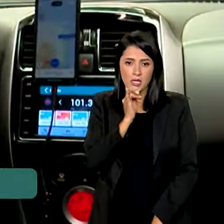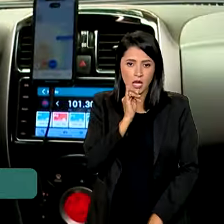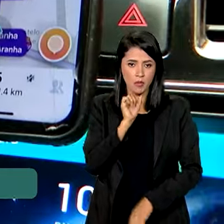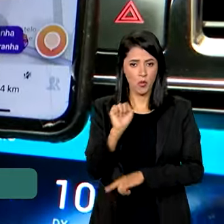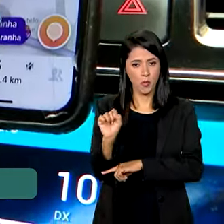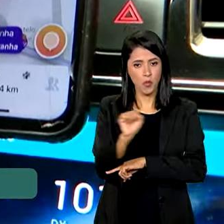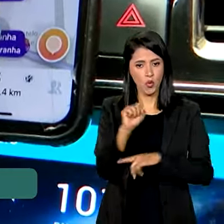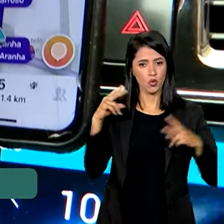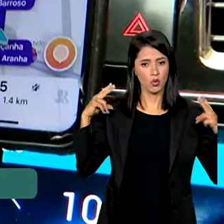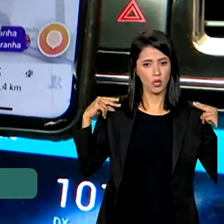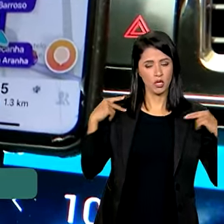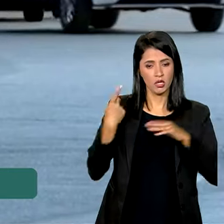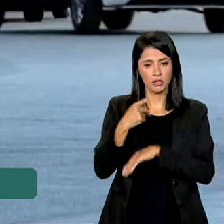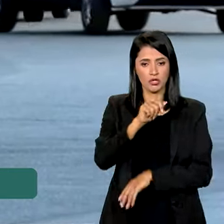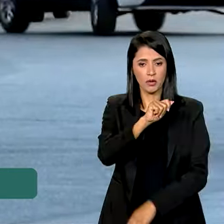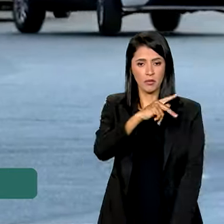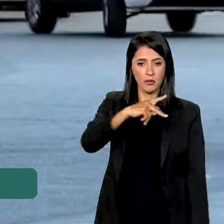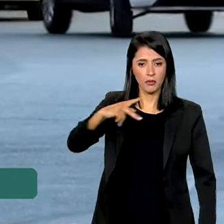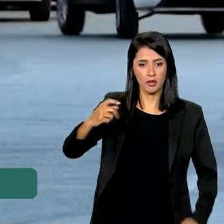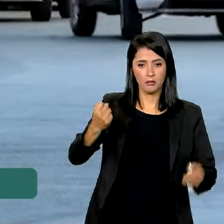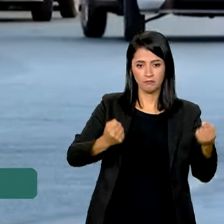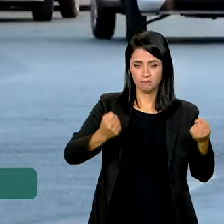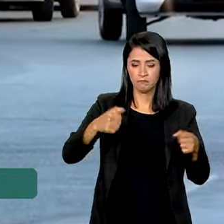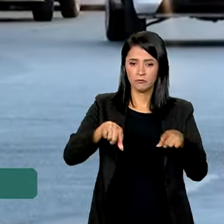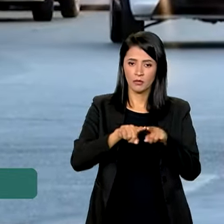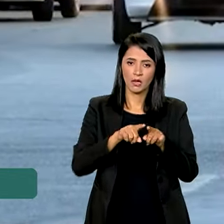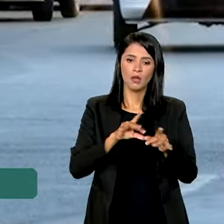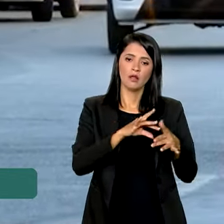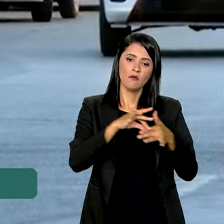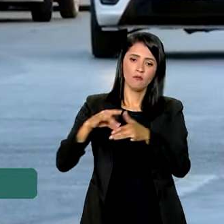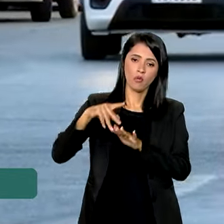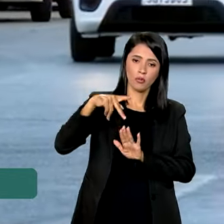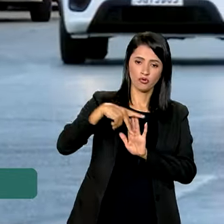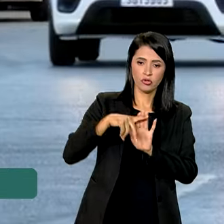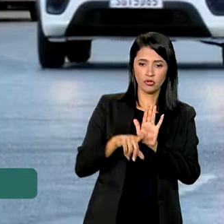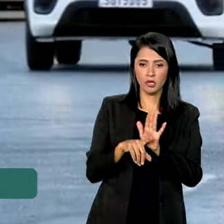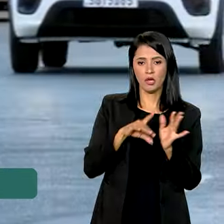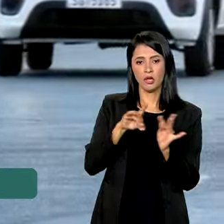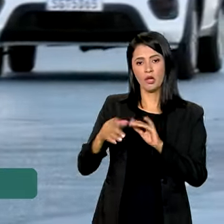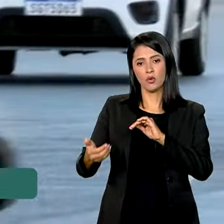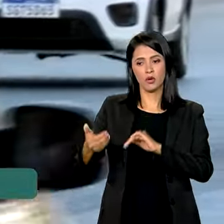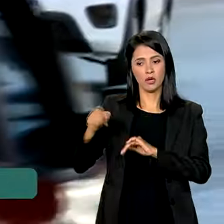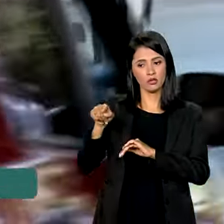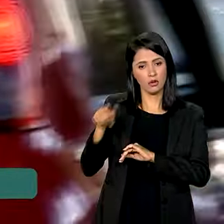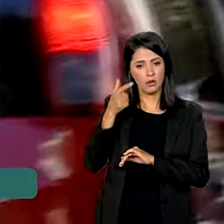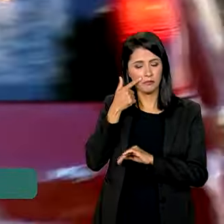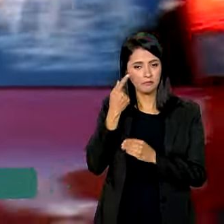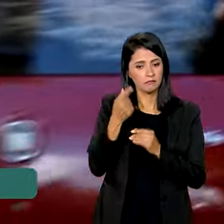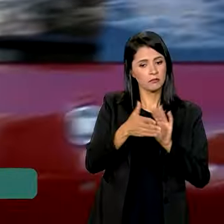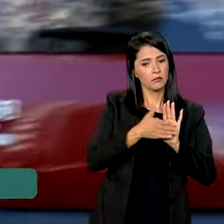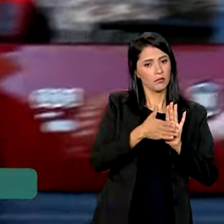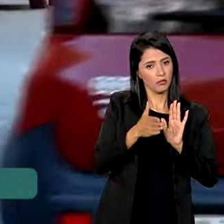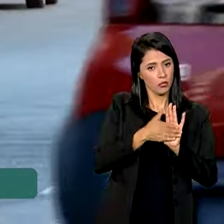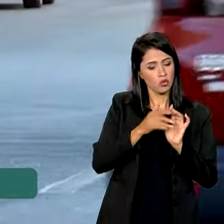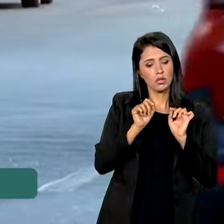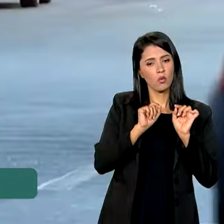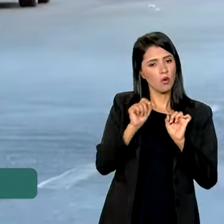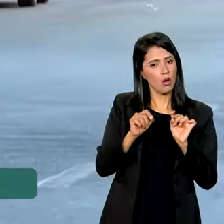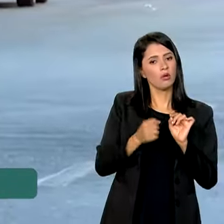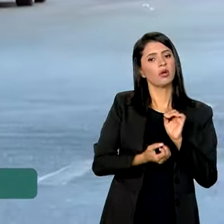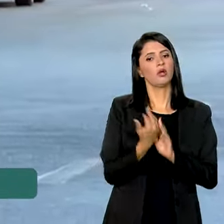aplicativos, por isso encaminhou um projeto de lei ao Congresso Nacional, com propostas para